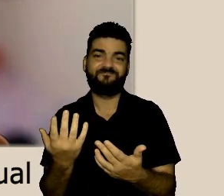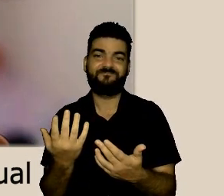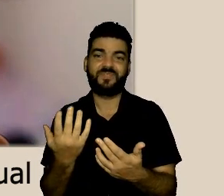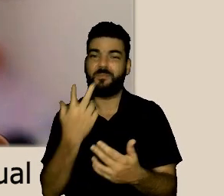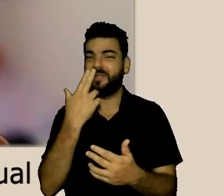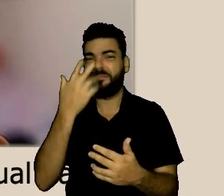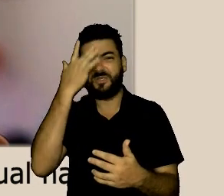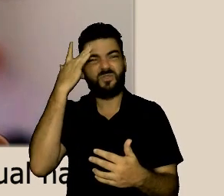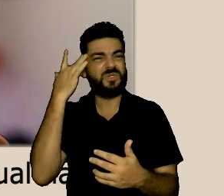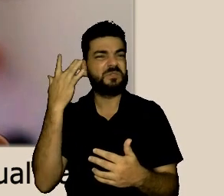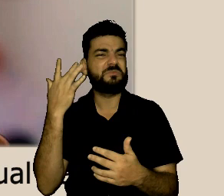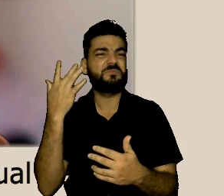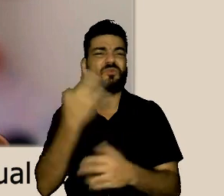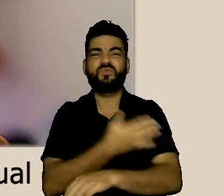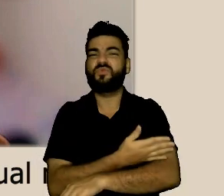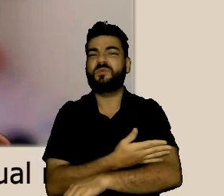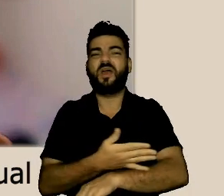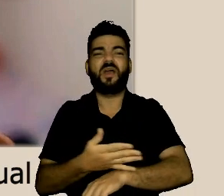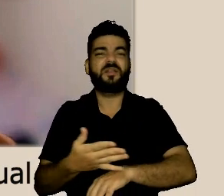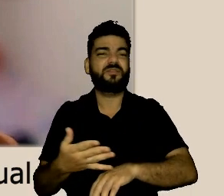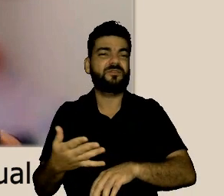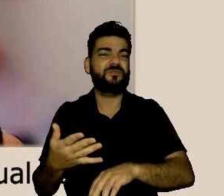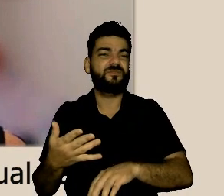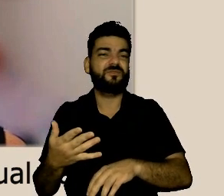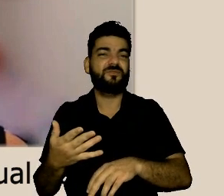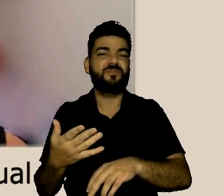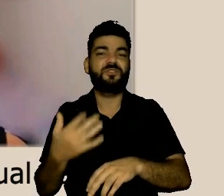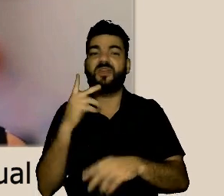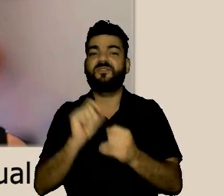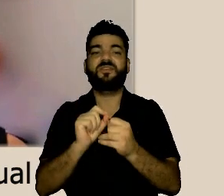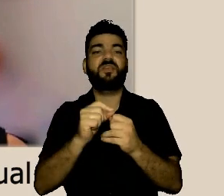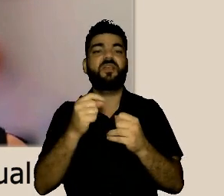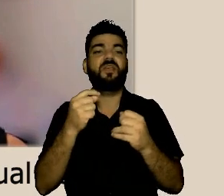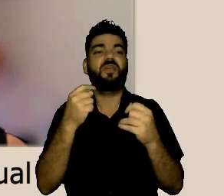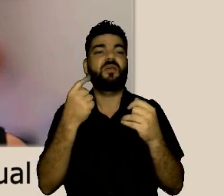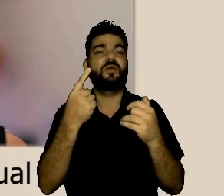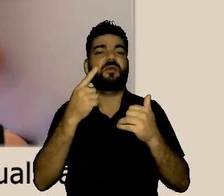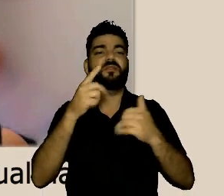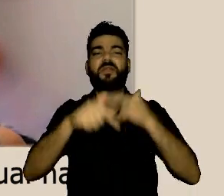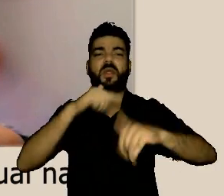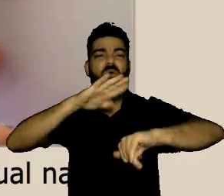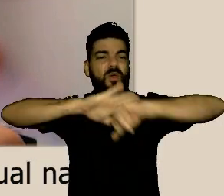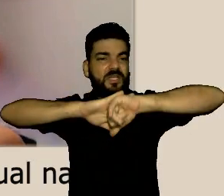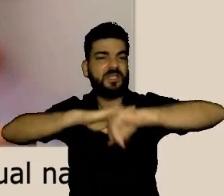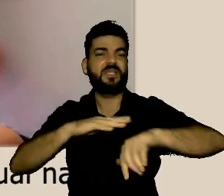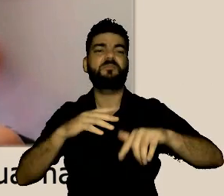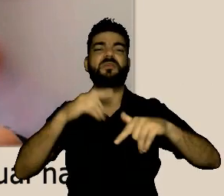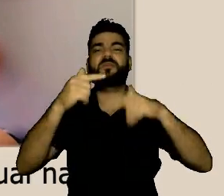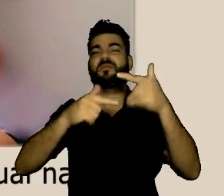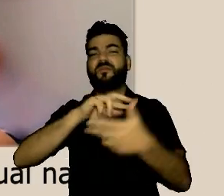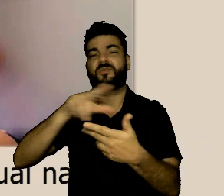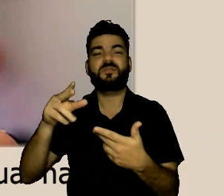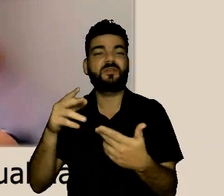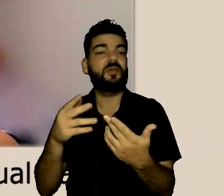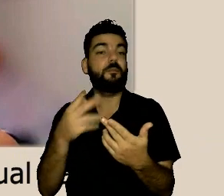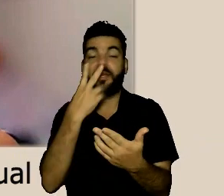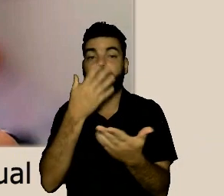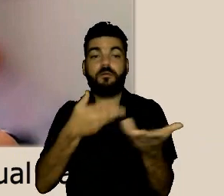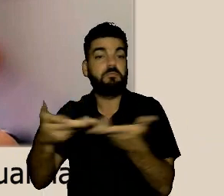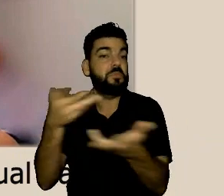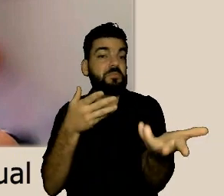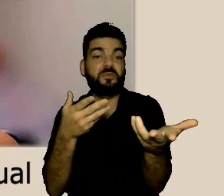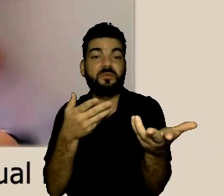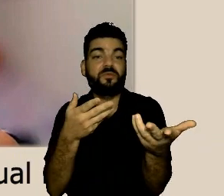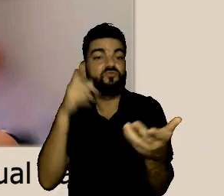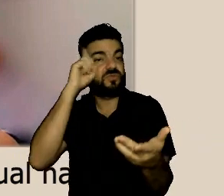hábito até hoje estava pensando tem que mandar uma chavinha eu tenho que deixar a chavinha de ser uma persecução